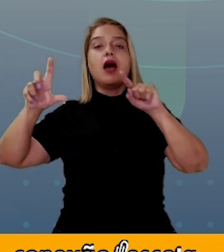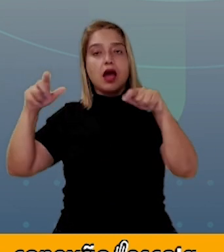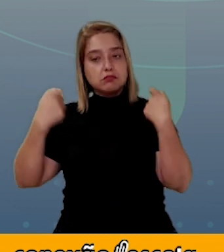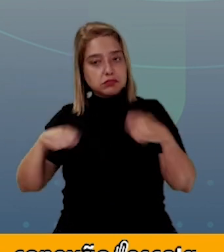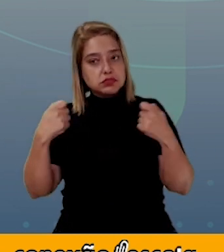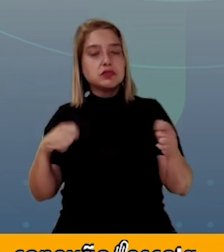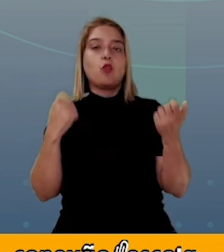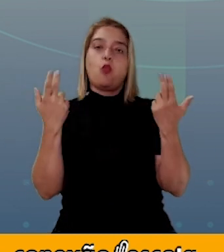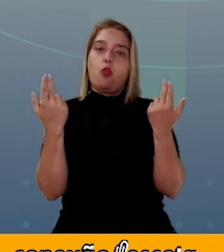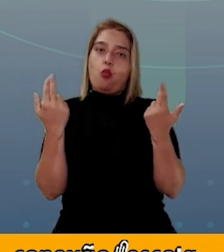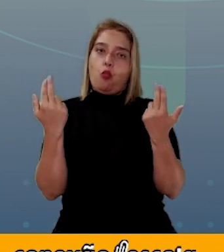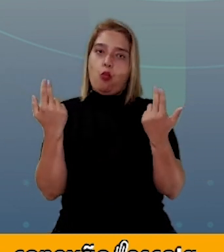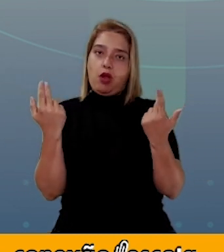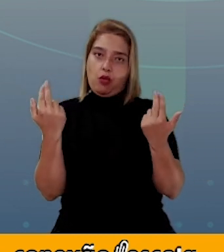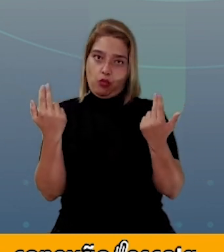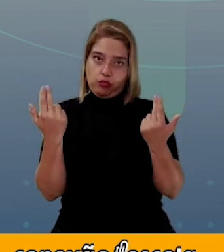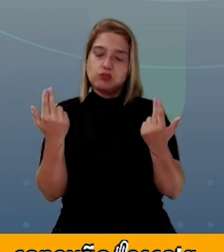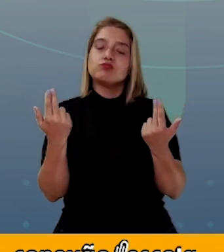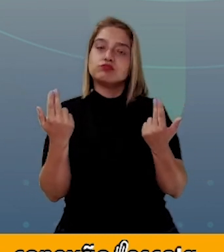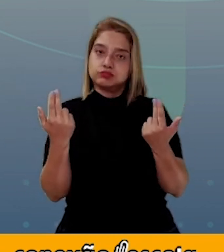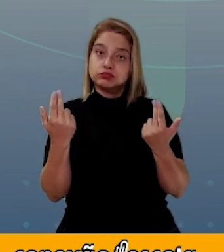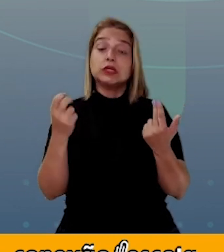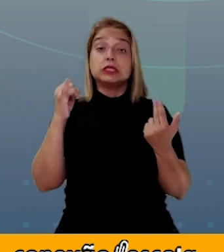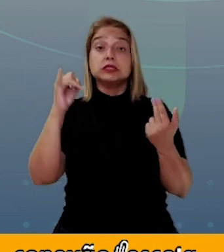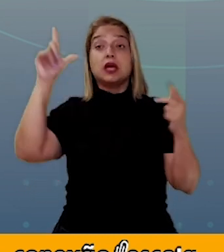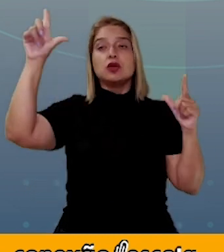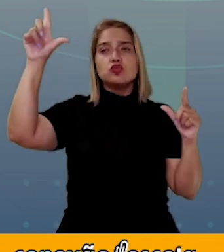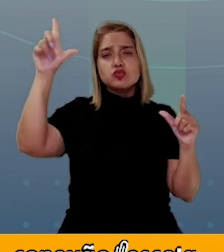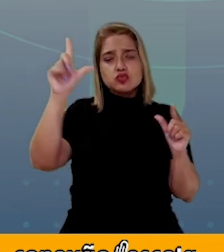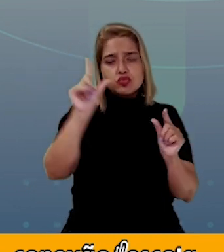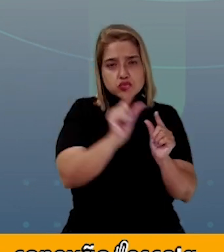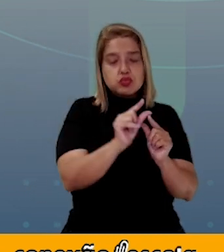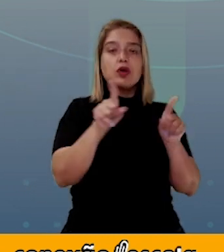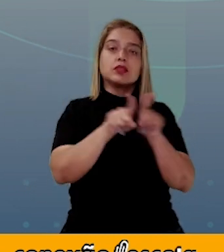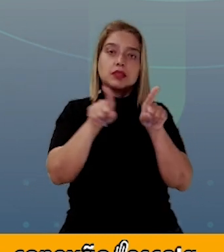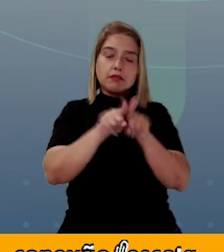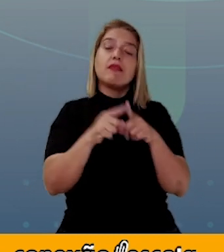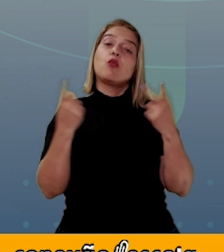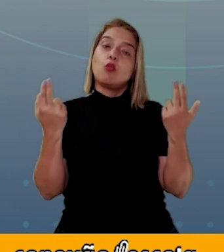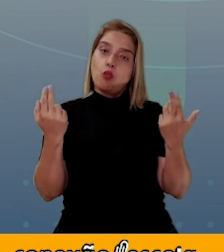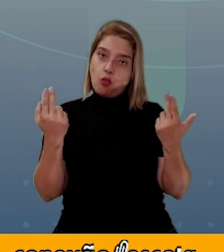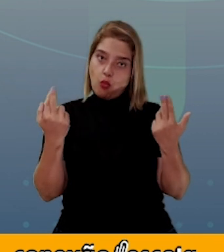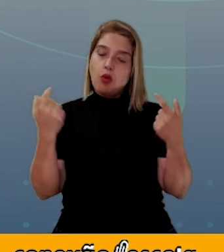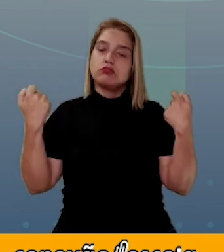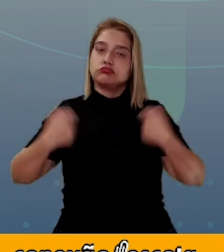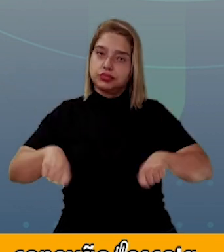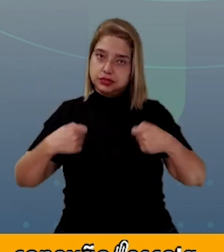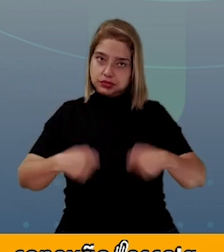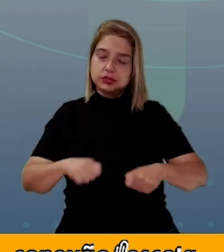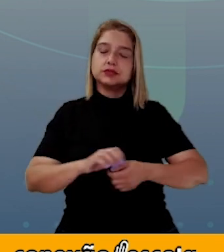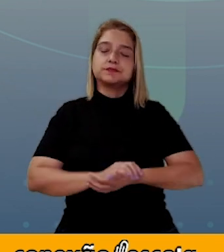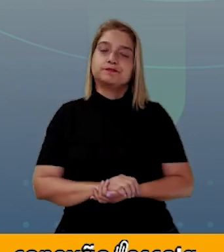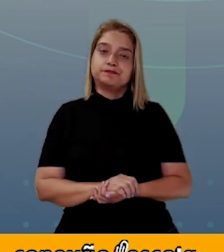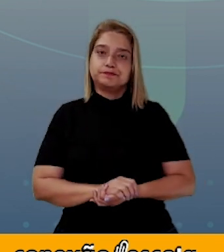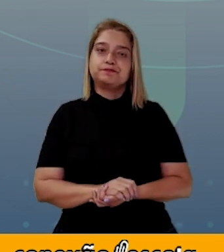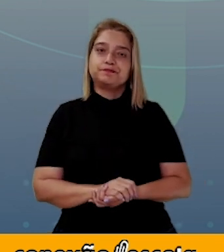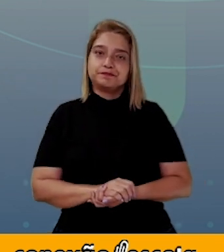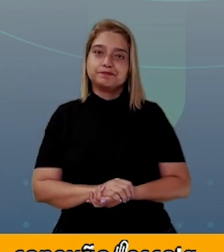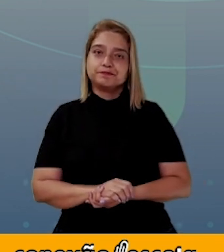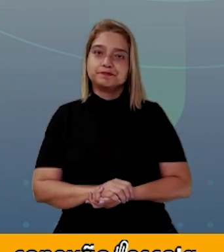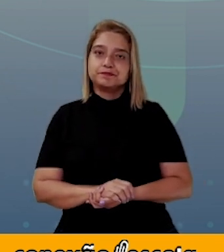forma proporcional. E na redução, reduzir da mesma forma proporcional.